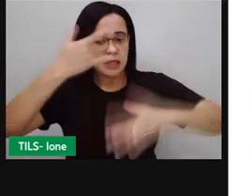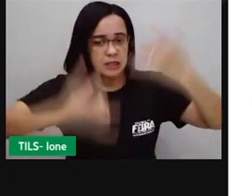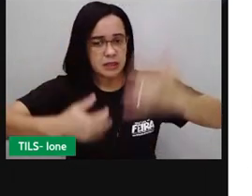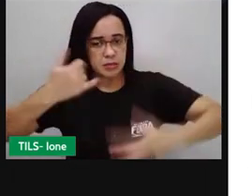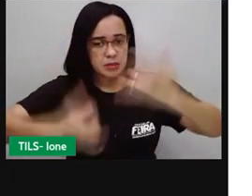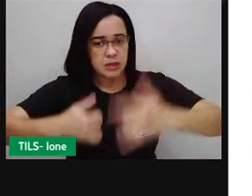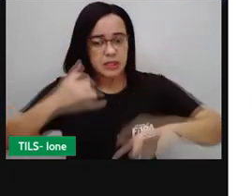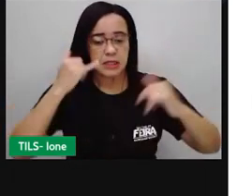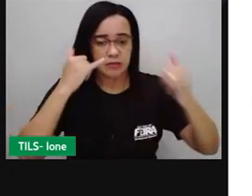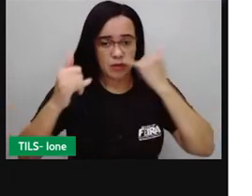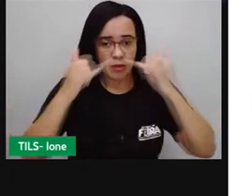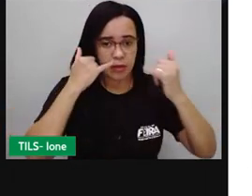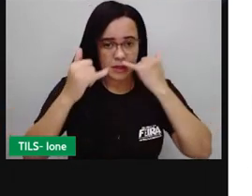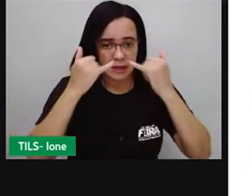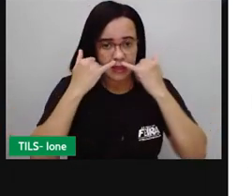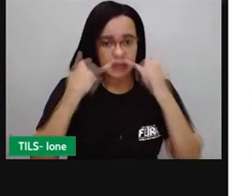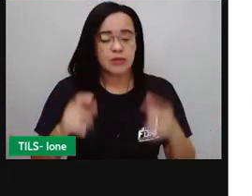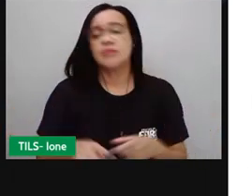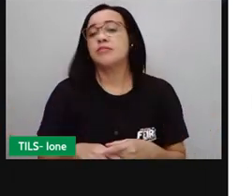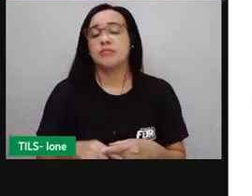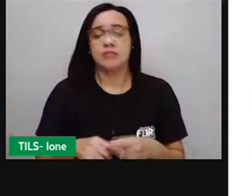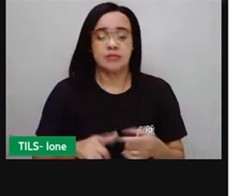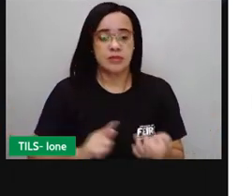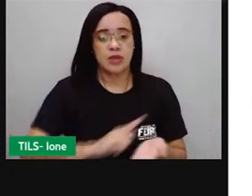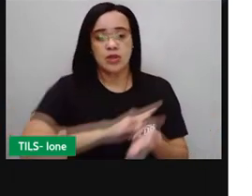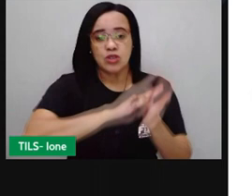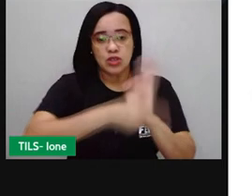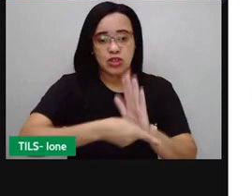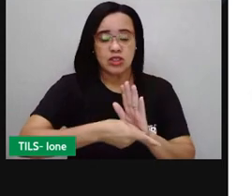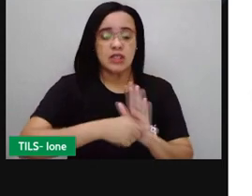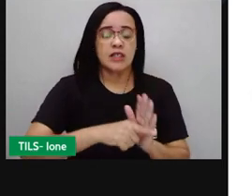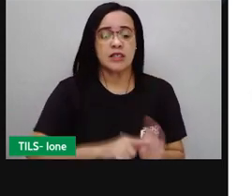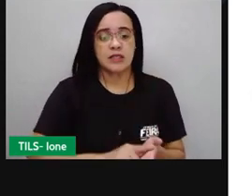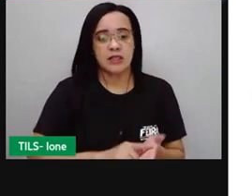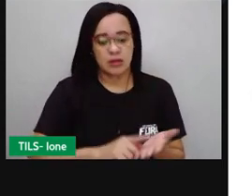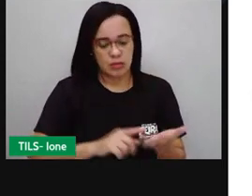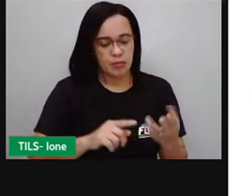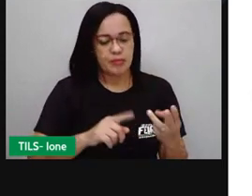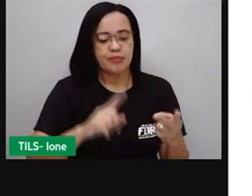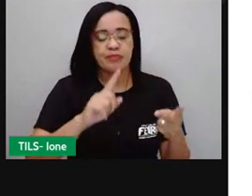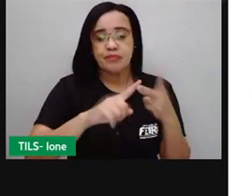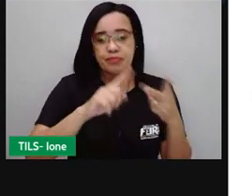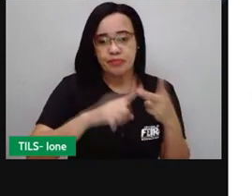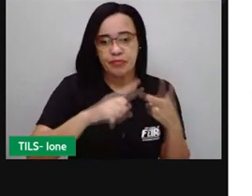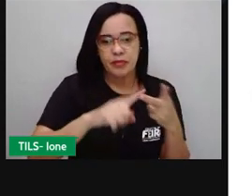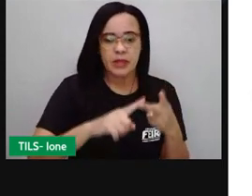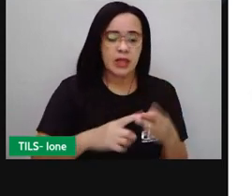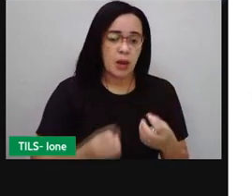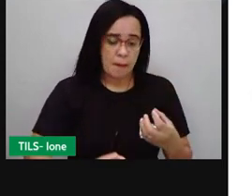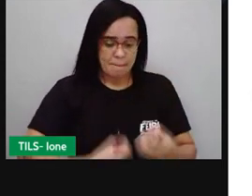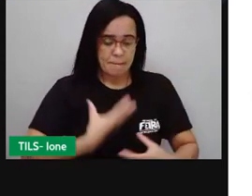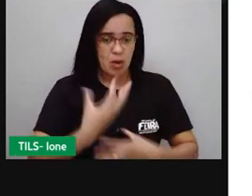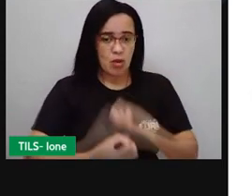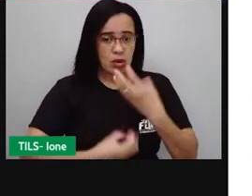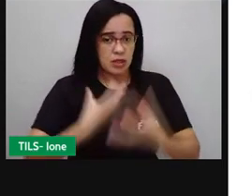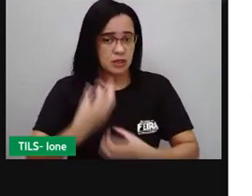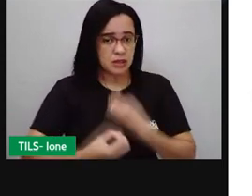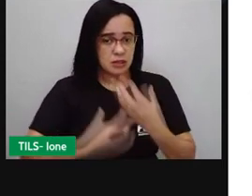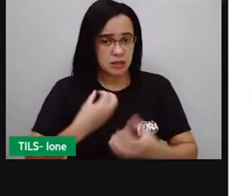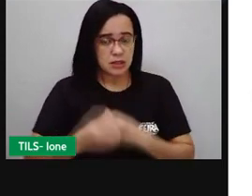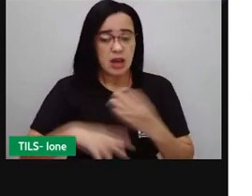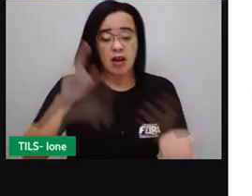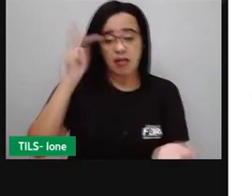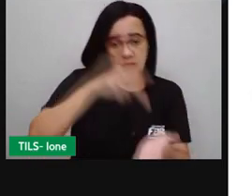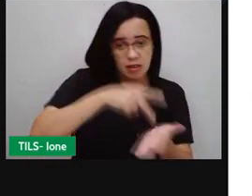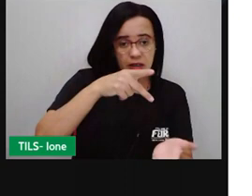poética, que é um gênero literário e pode narrar fatos reais ou criar fatos fictícios, desde